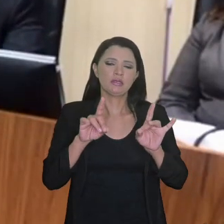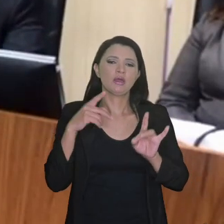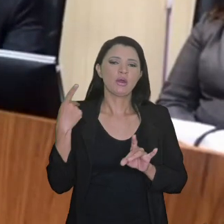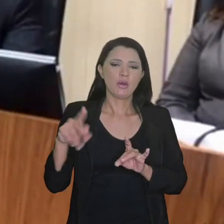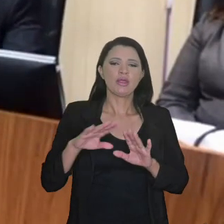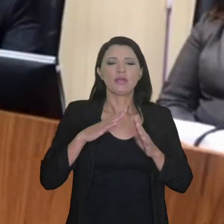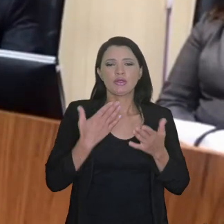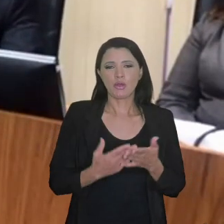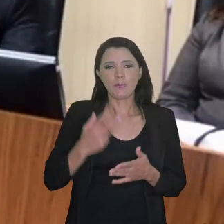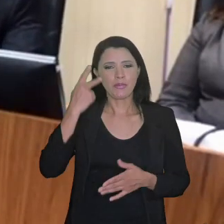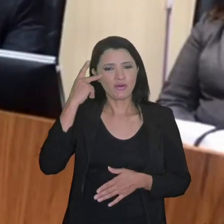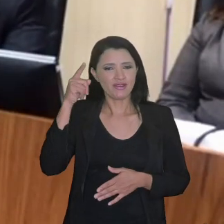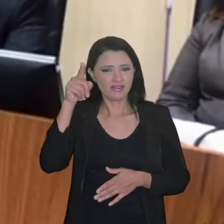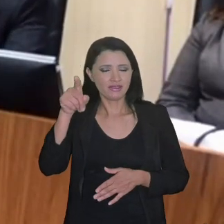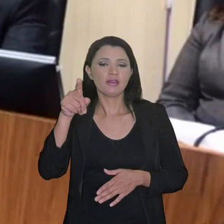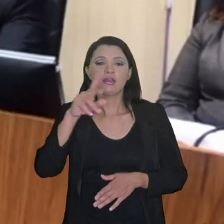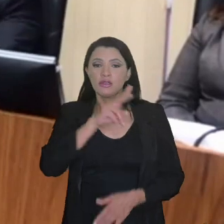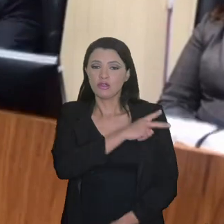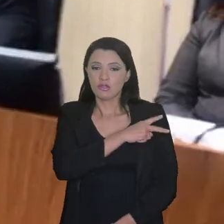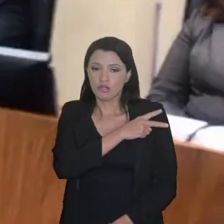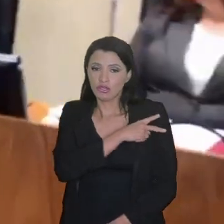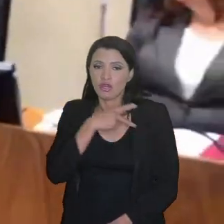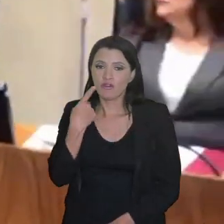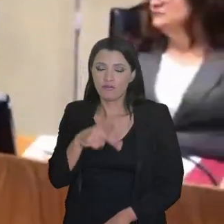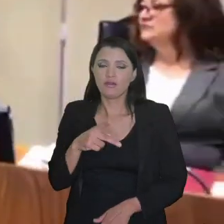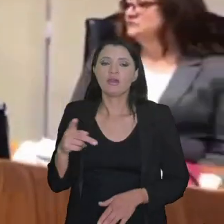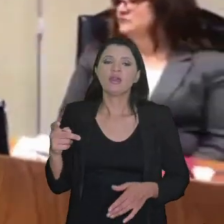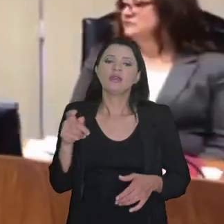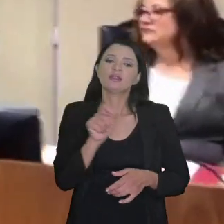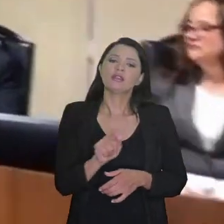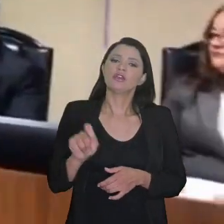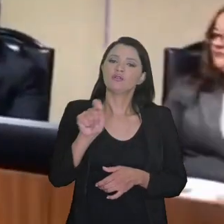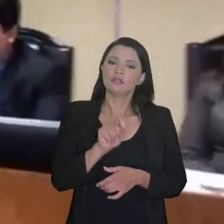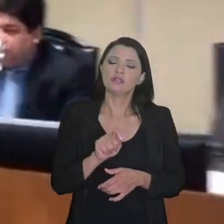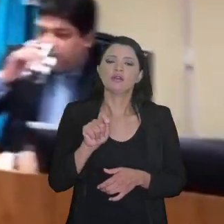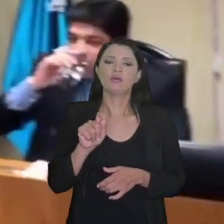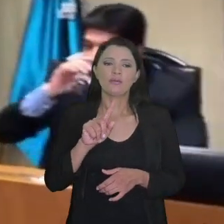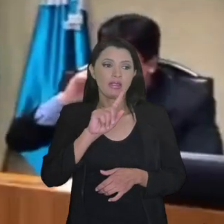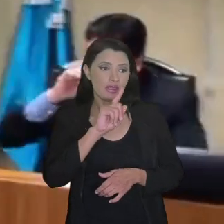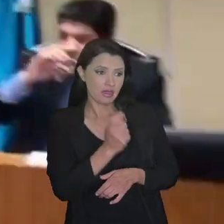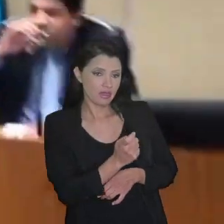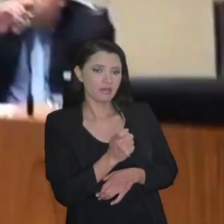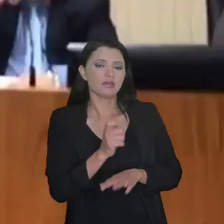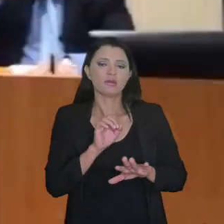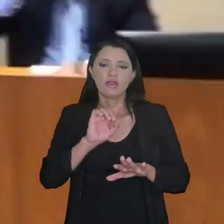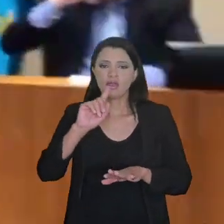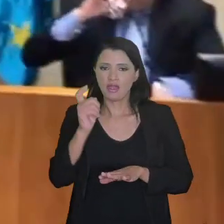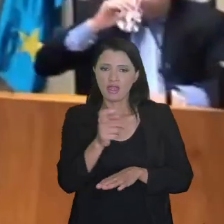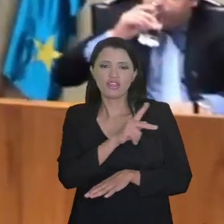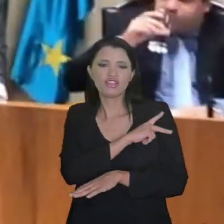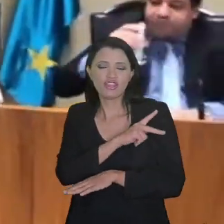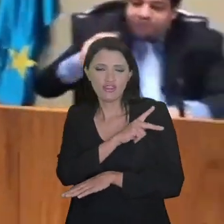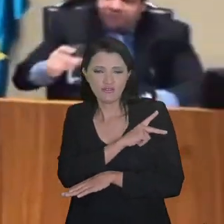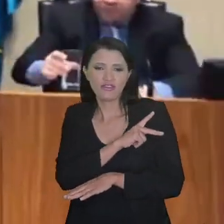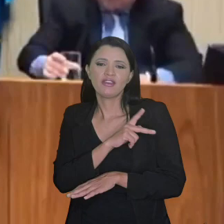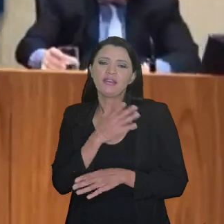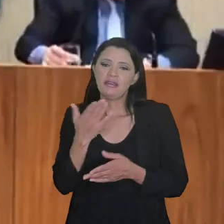em direito processual civil pela Escola Paulista da Magistratura e chefe da Divisão de Grandes Devedores. Ex-chefe.